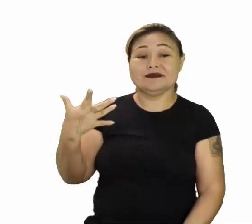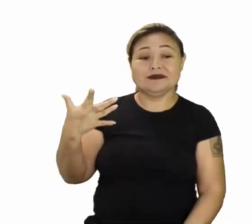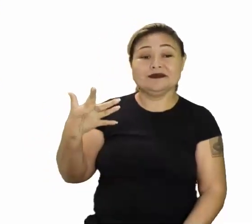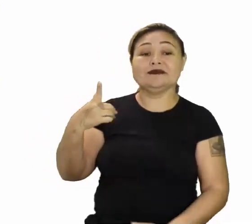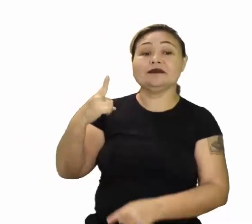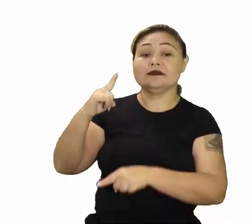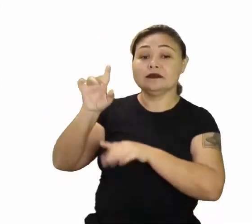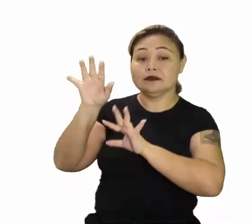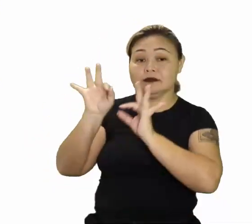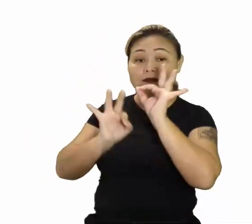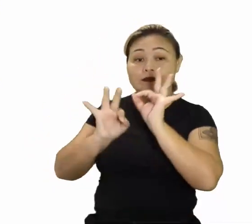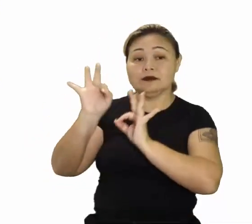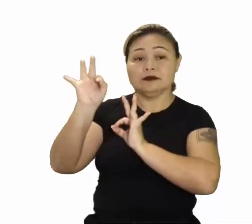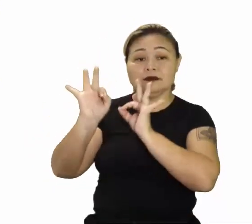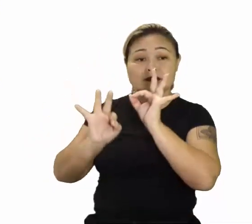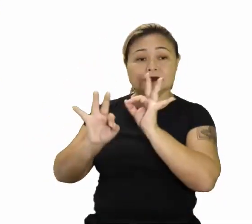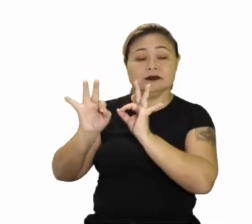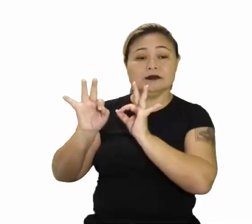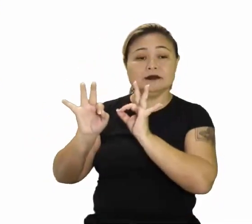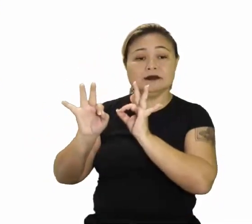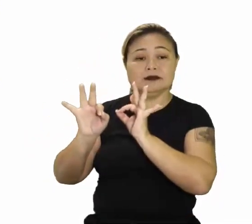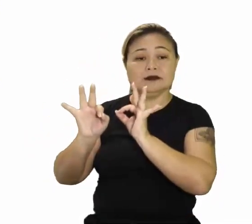planejamento...